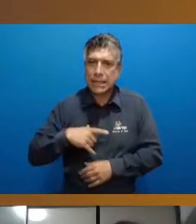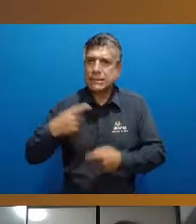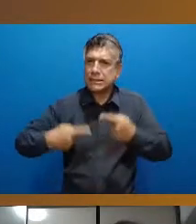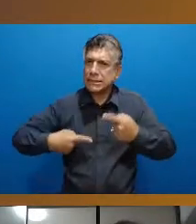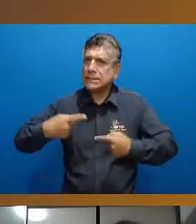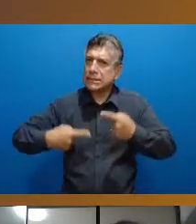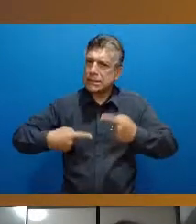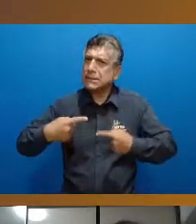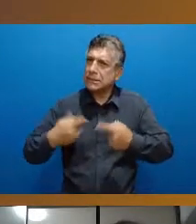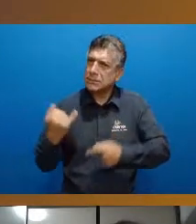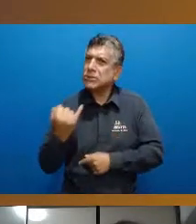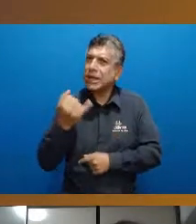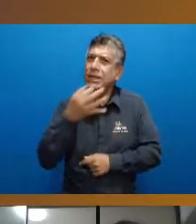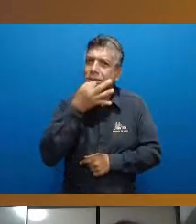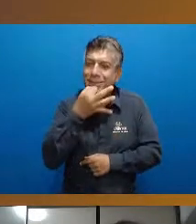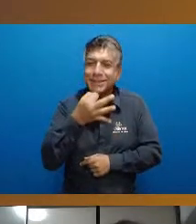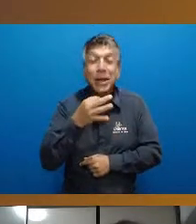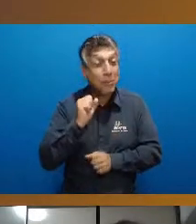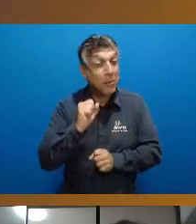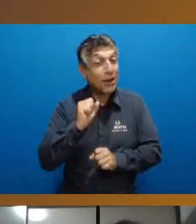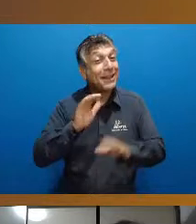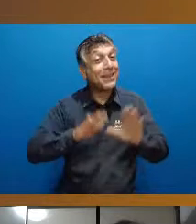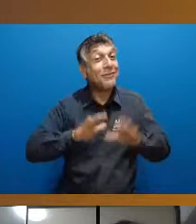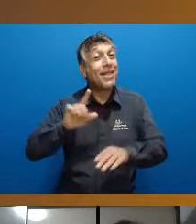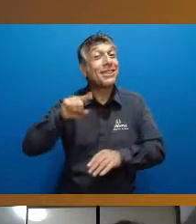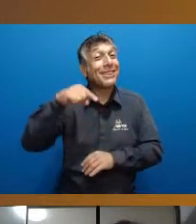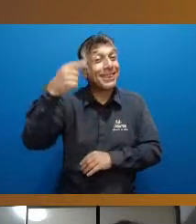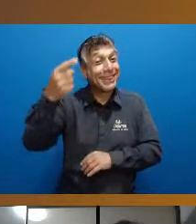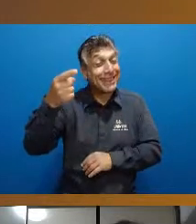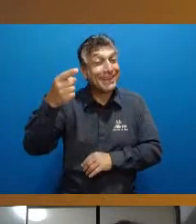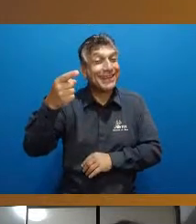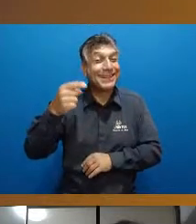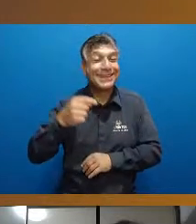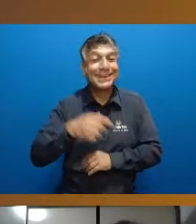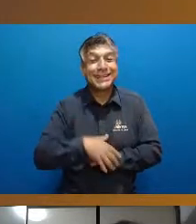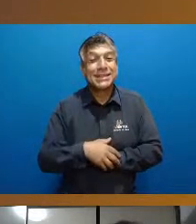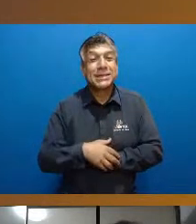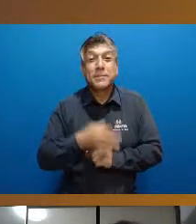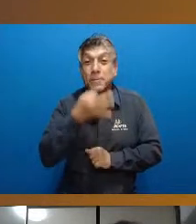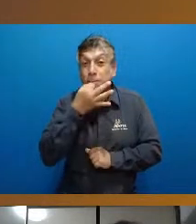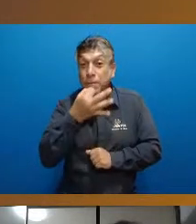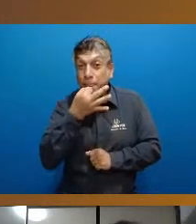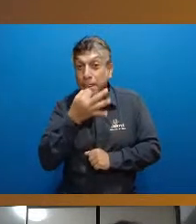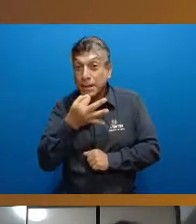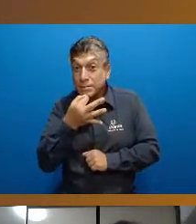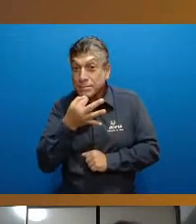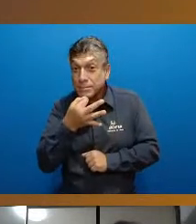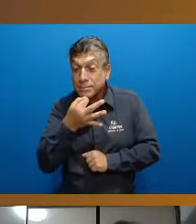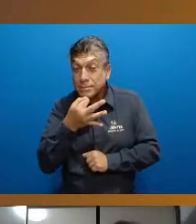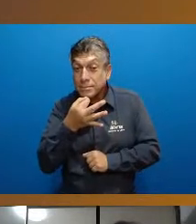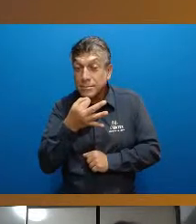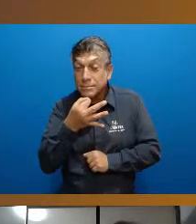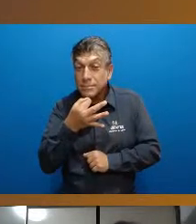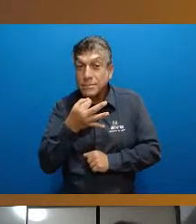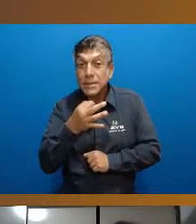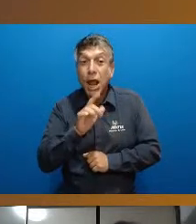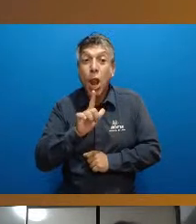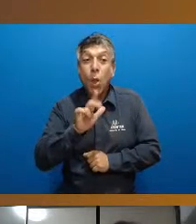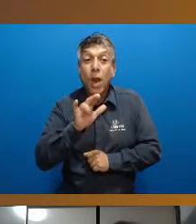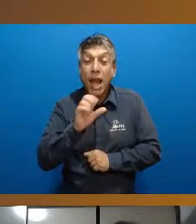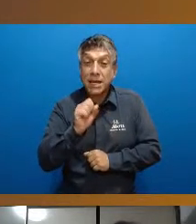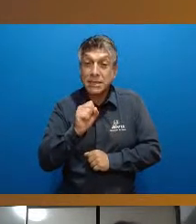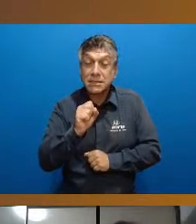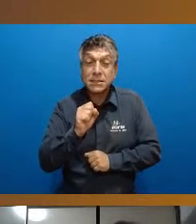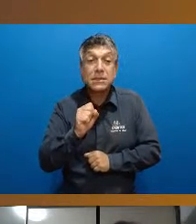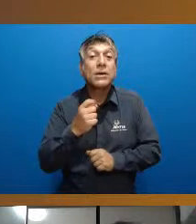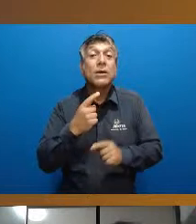interessante a gente poderia fazer uma discussão que depois eu quero o comentário do do Lucas porque